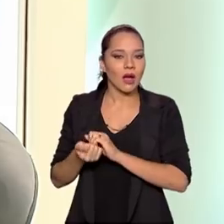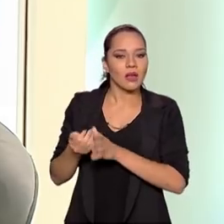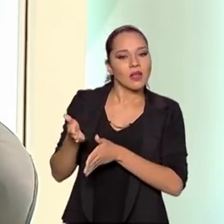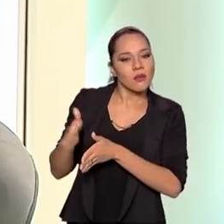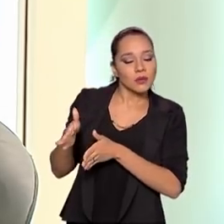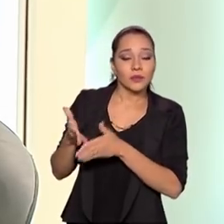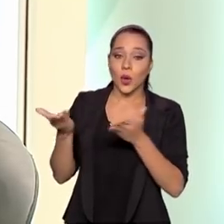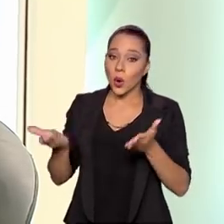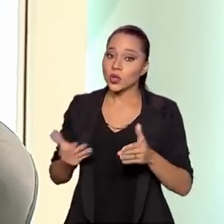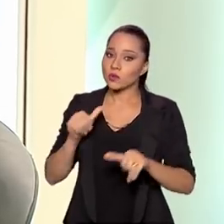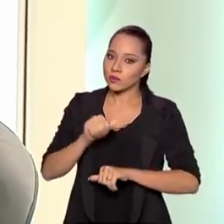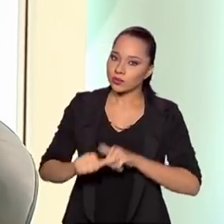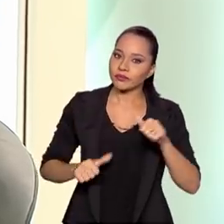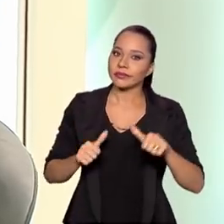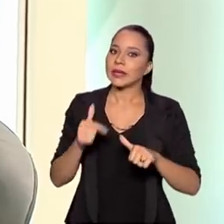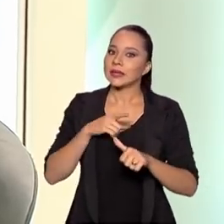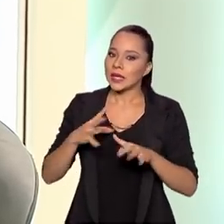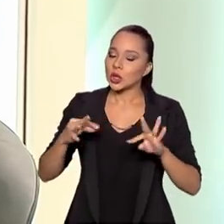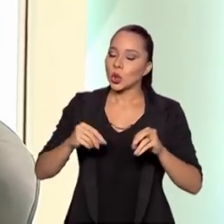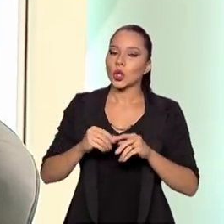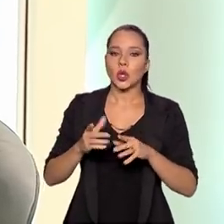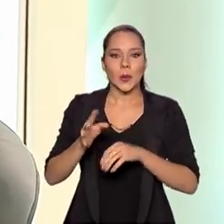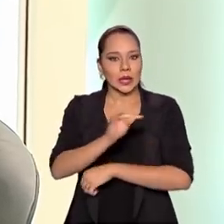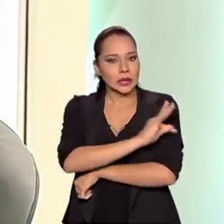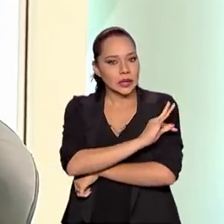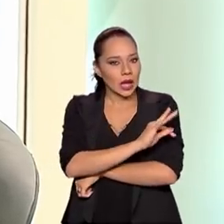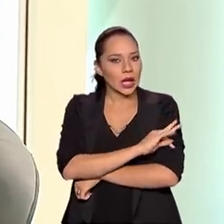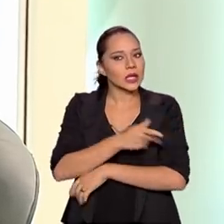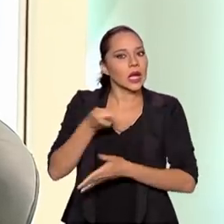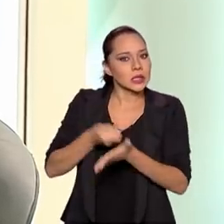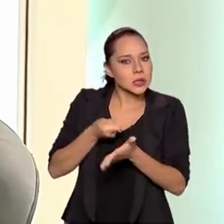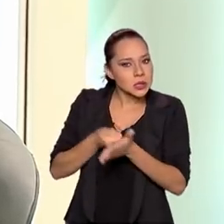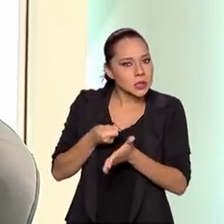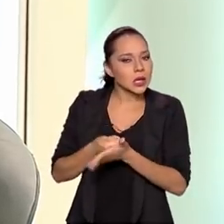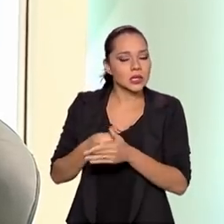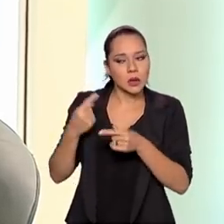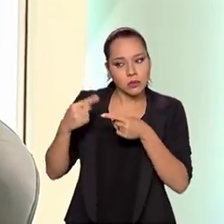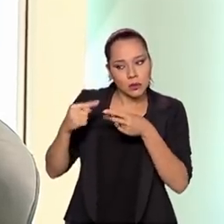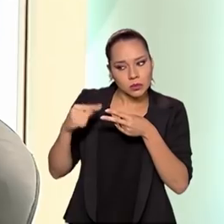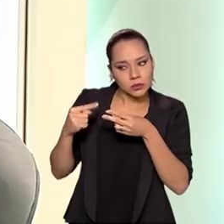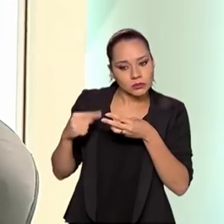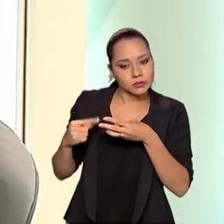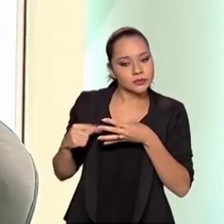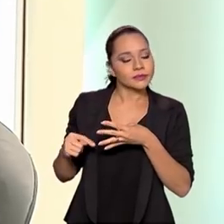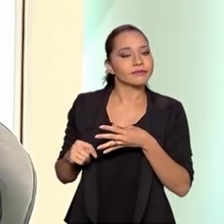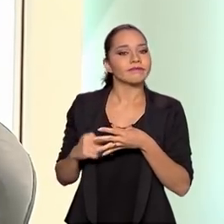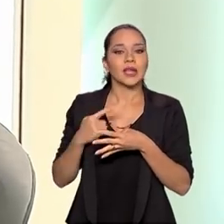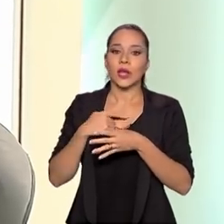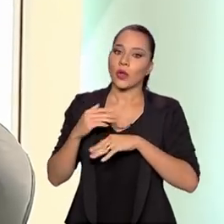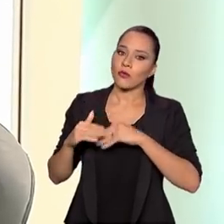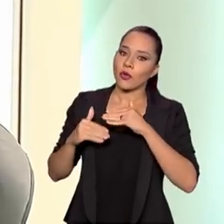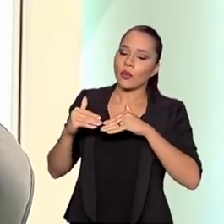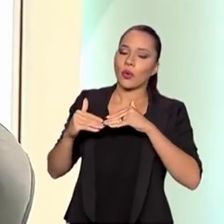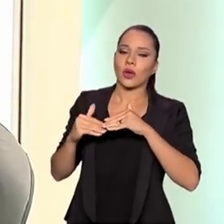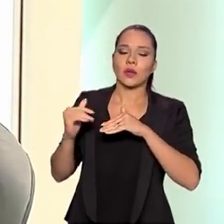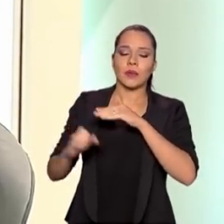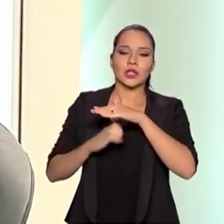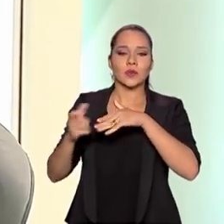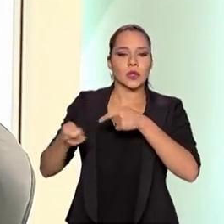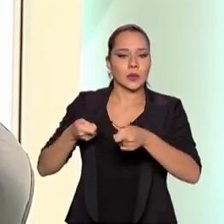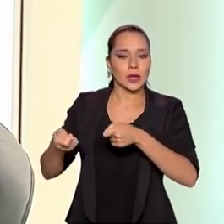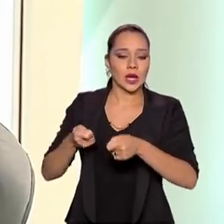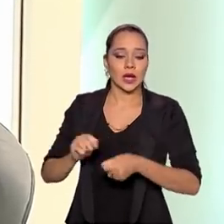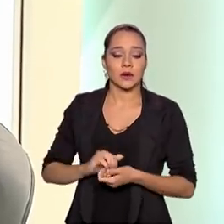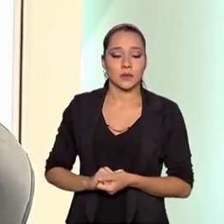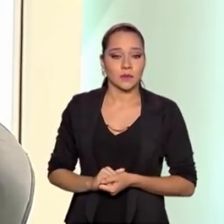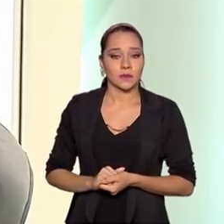margem, eles hoje têm toda uma tecnicidade, uma exigência que você não evolui no empreendimento minerário. Nós